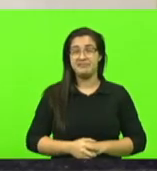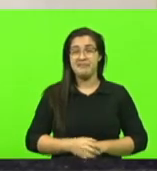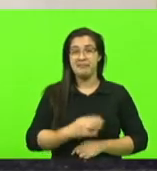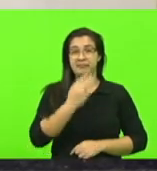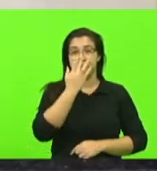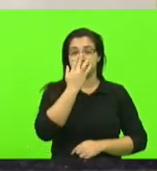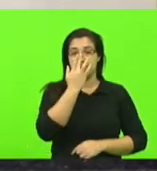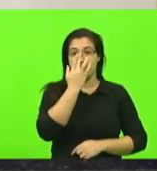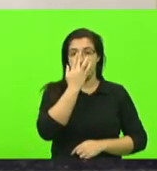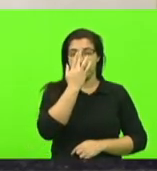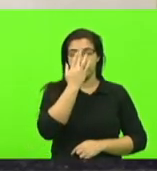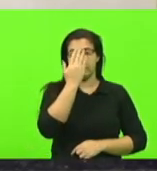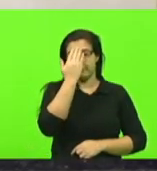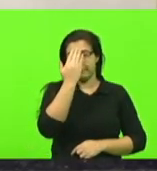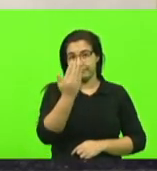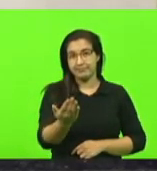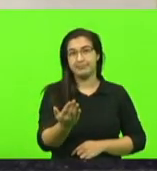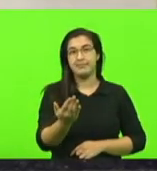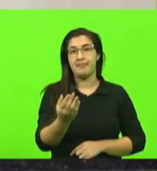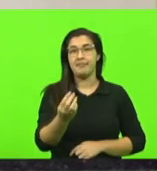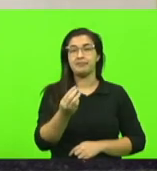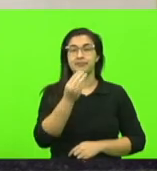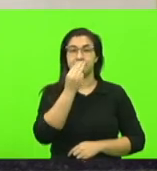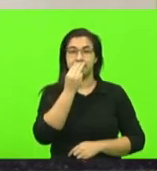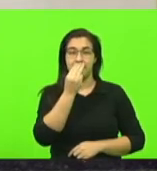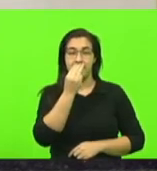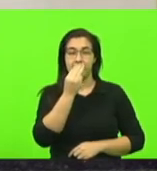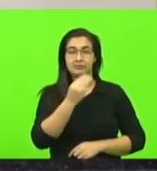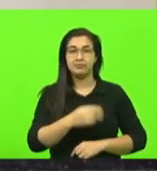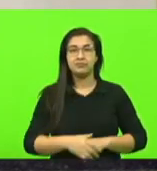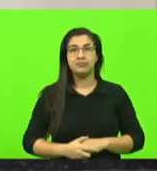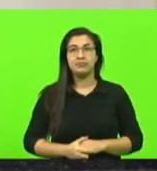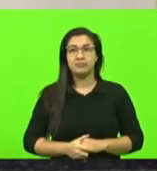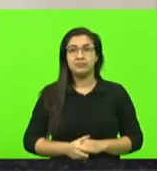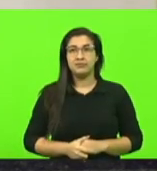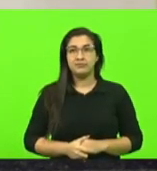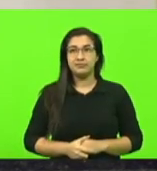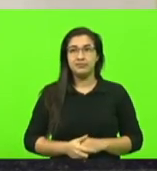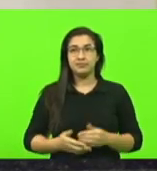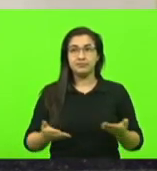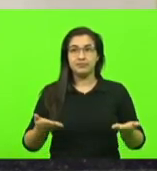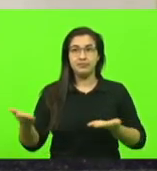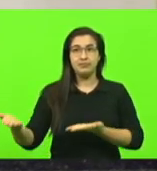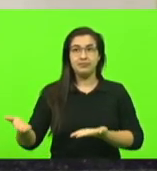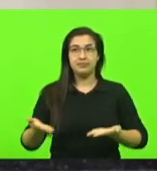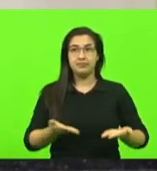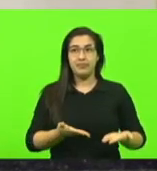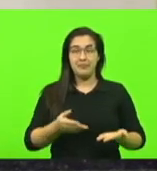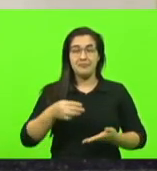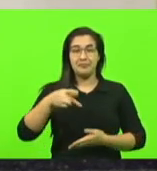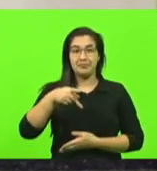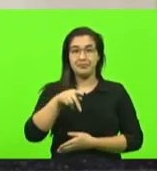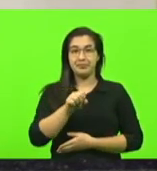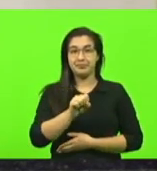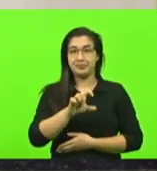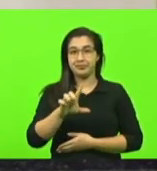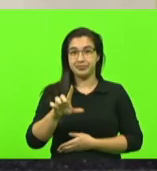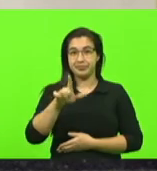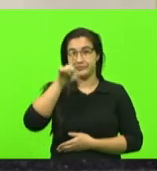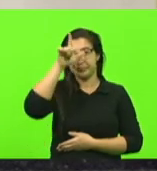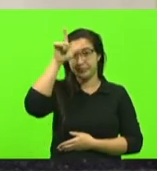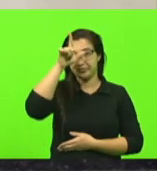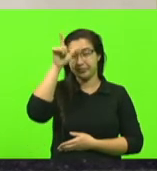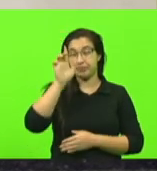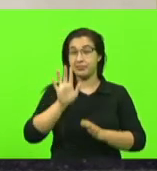obrigado deputado Moacir Sopelsa próximo partido PSL Sargento Lima mas